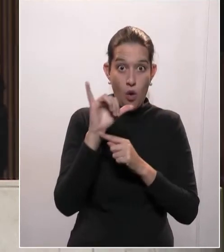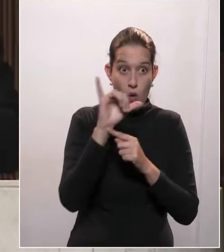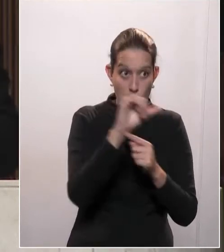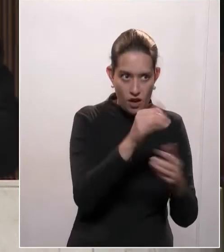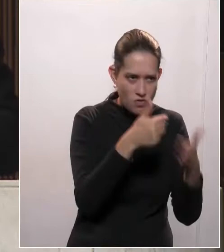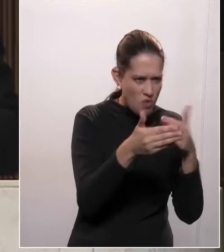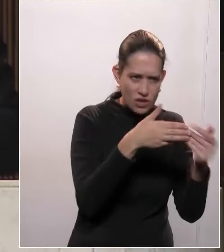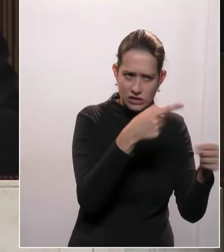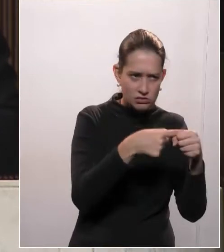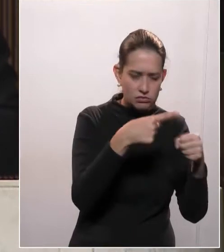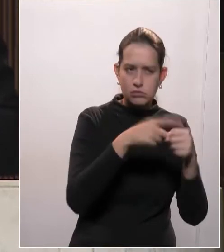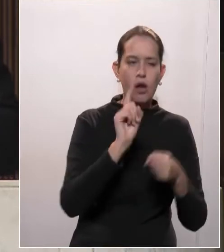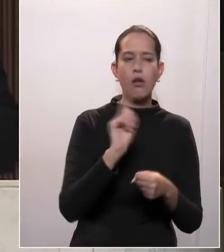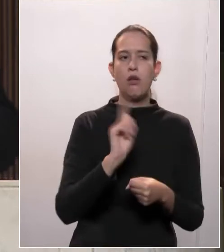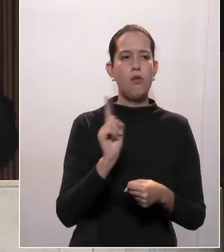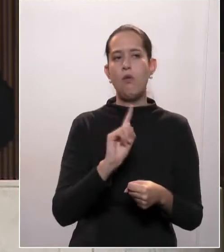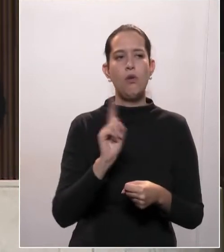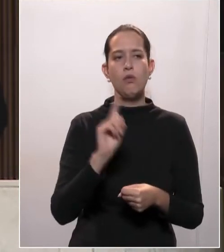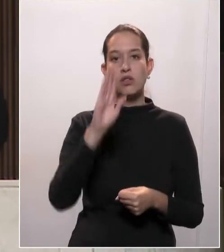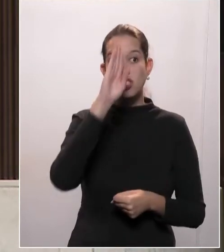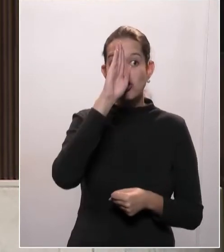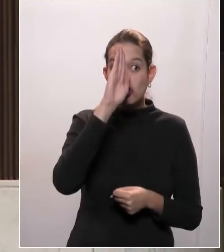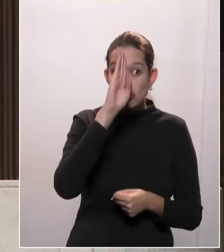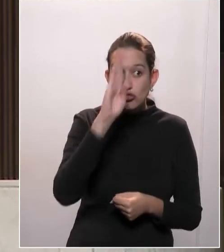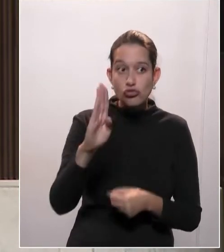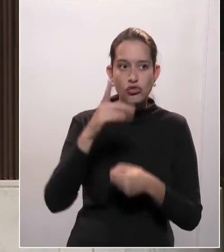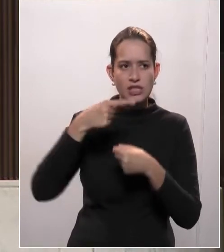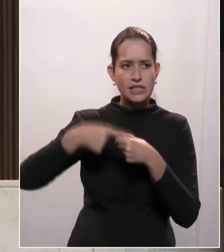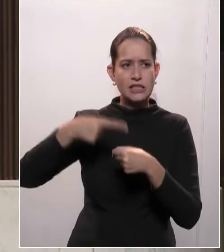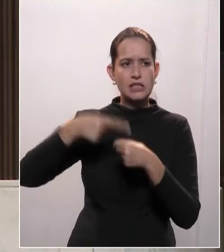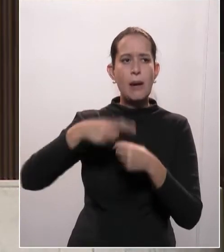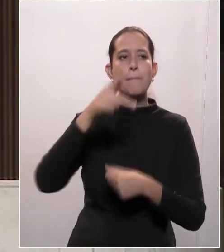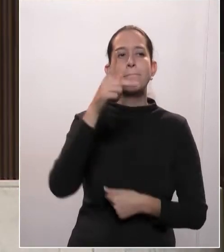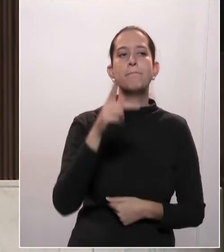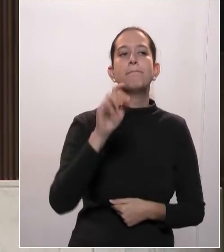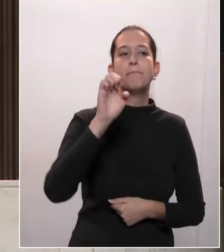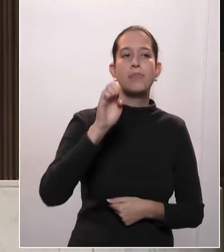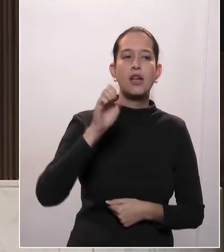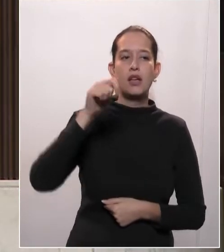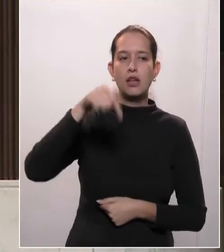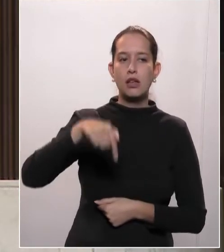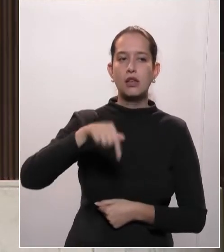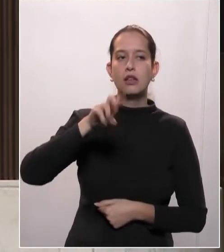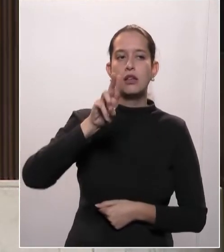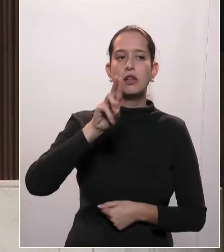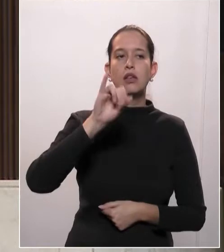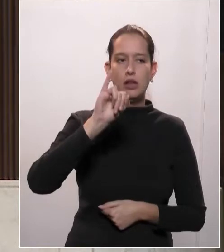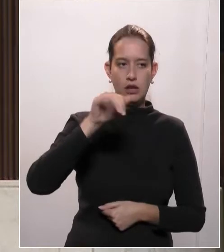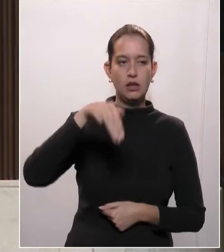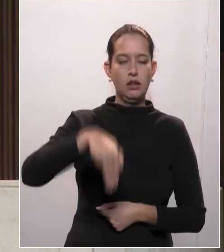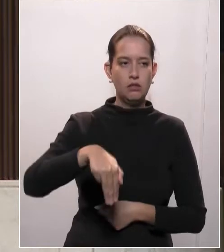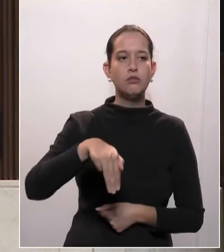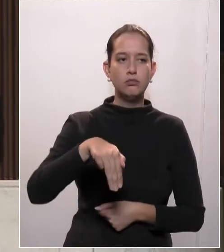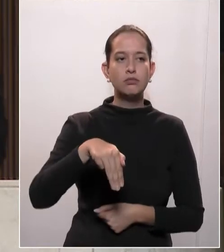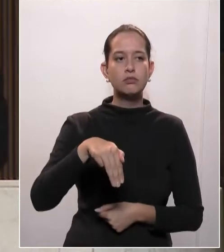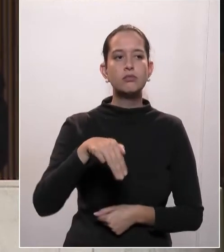de fora lá na China. Está sob controle. Ora,